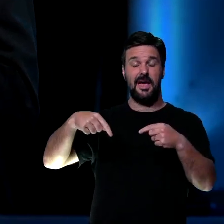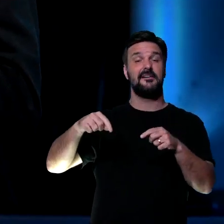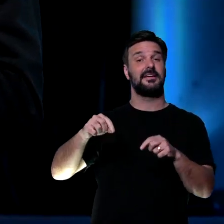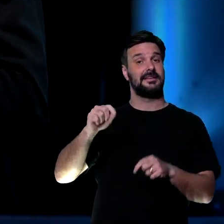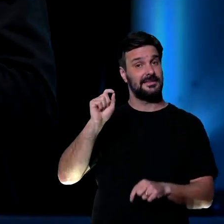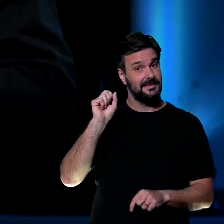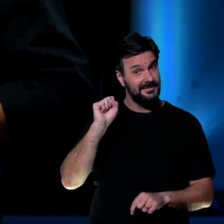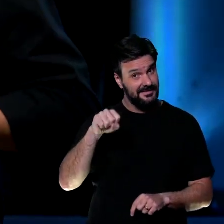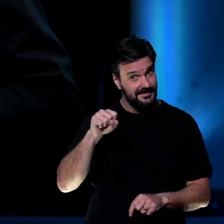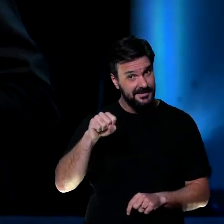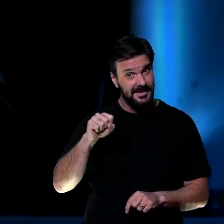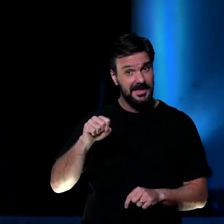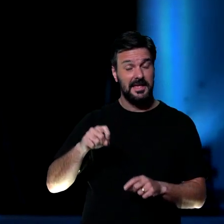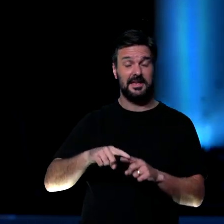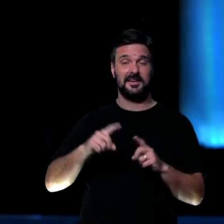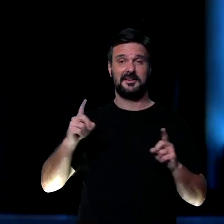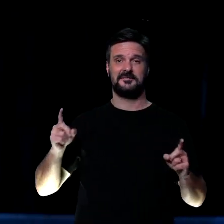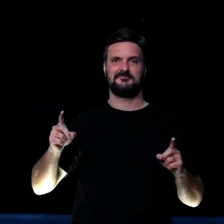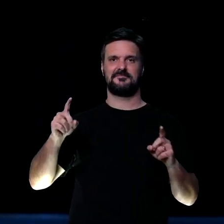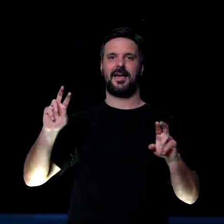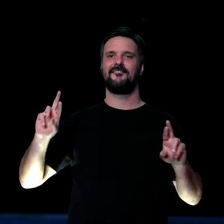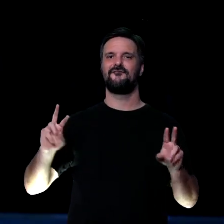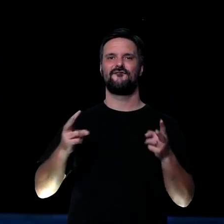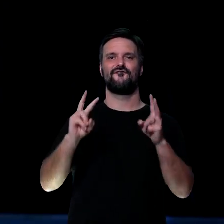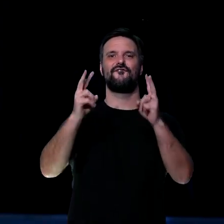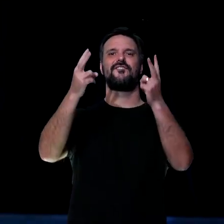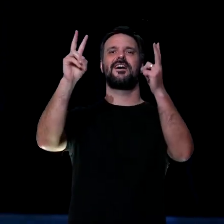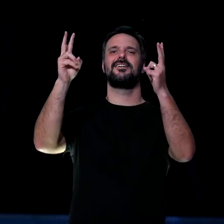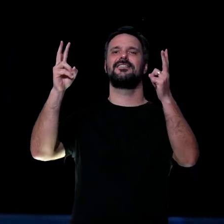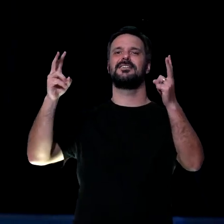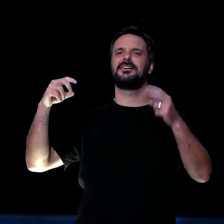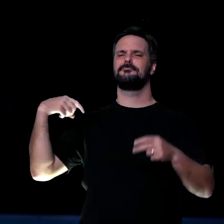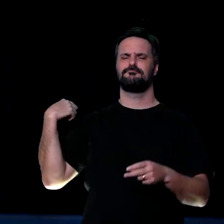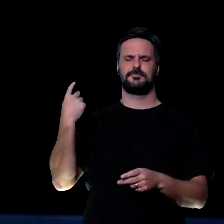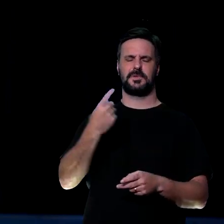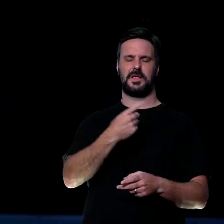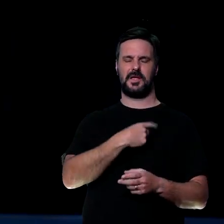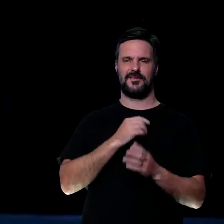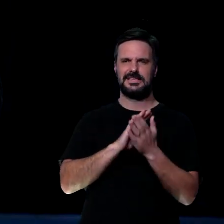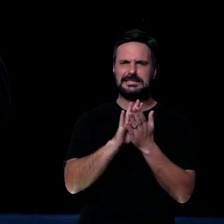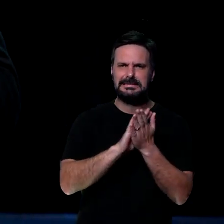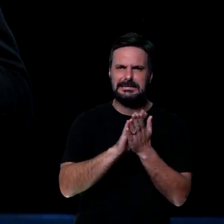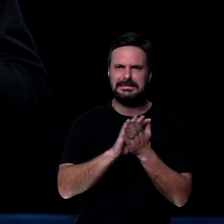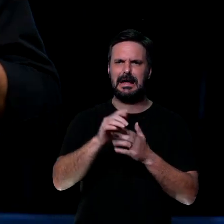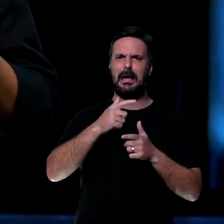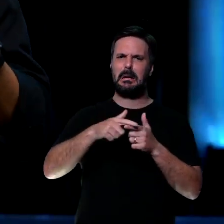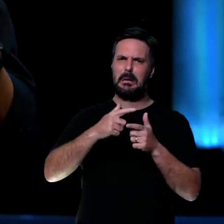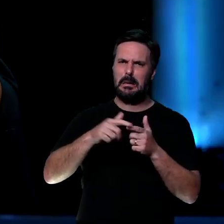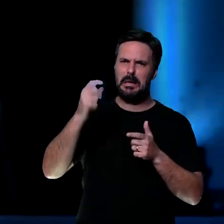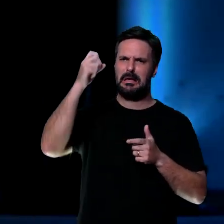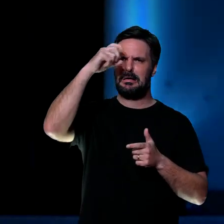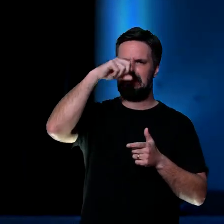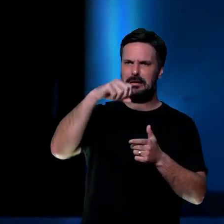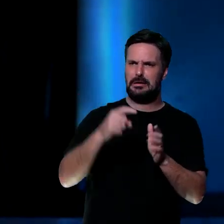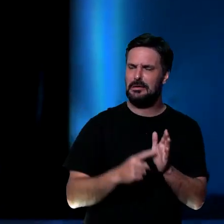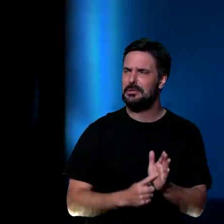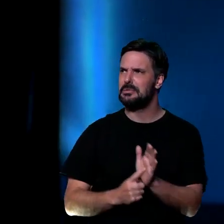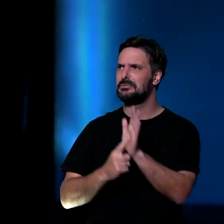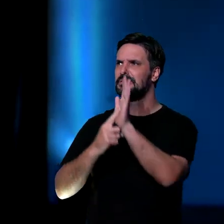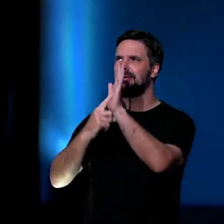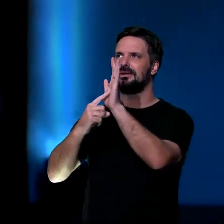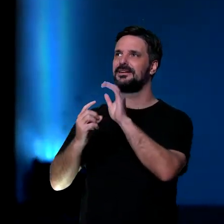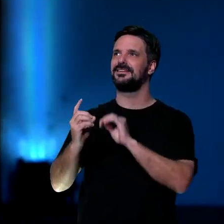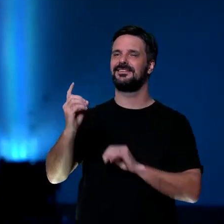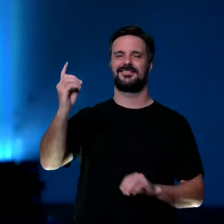Mas o desafio, ele só é vencido quando a gente vai lá e apresenta as preocupações diante de Deus. Hoje Deus está te falando,